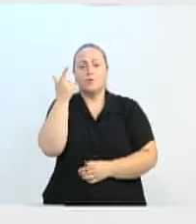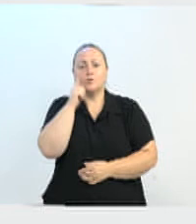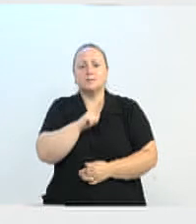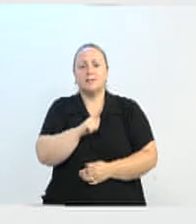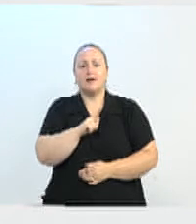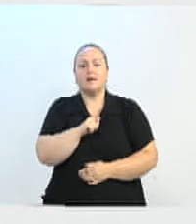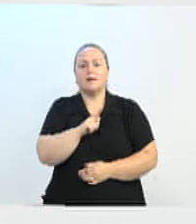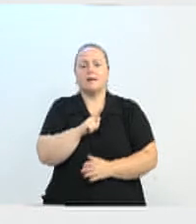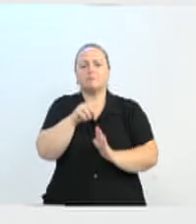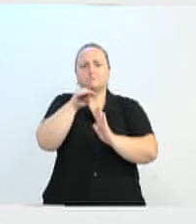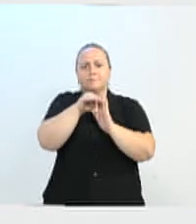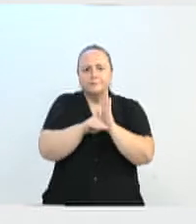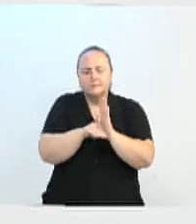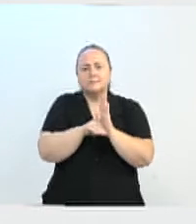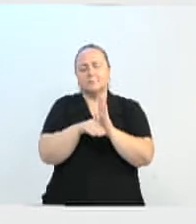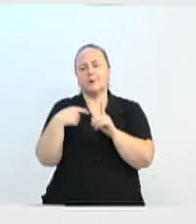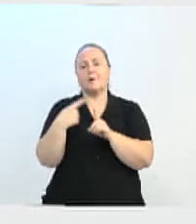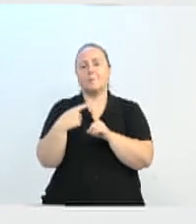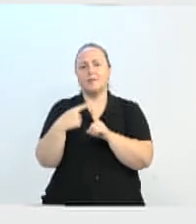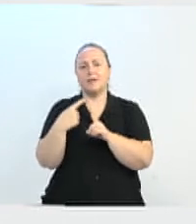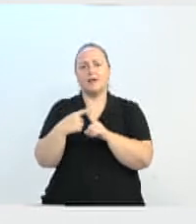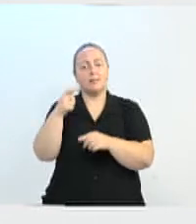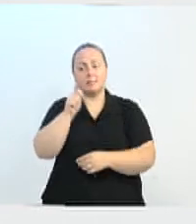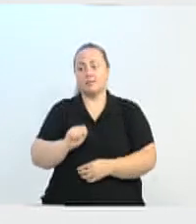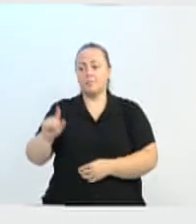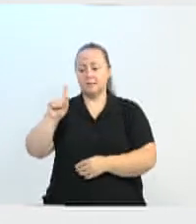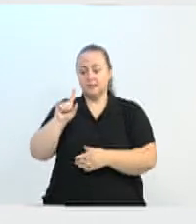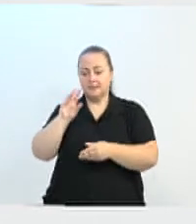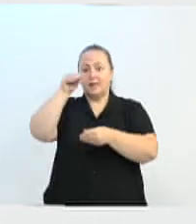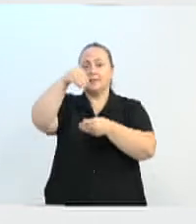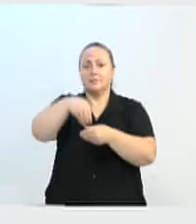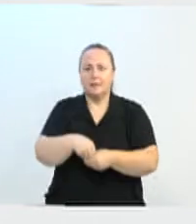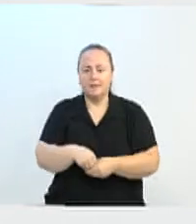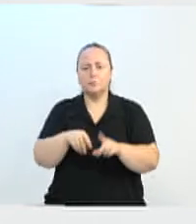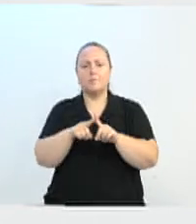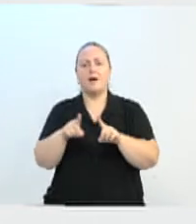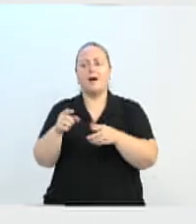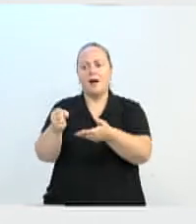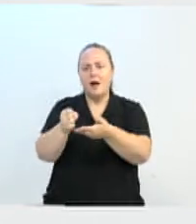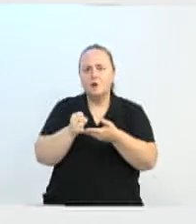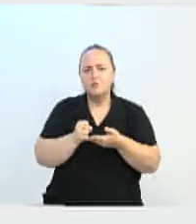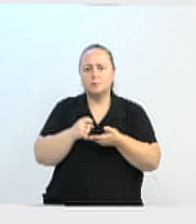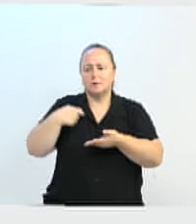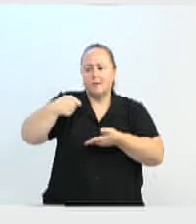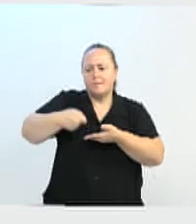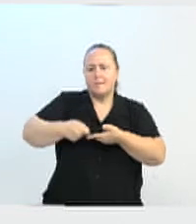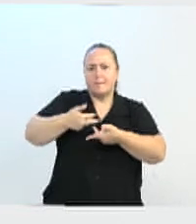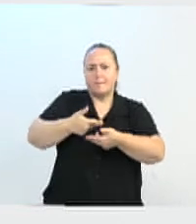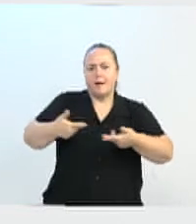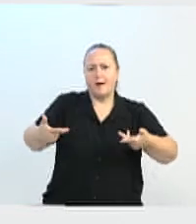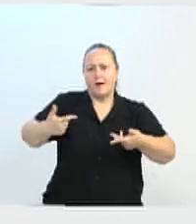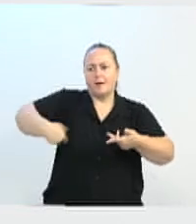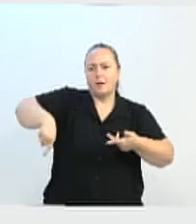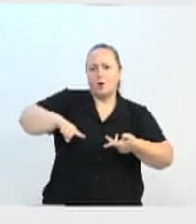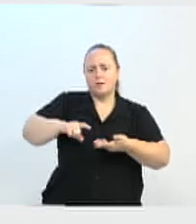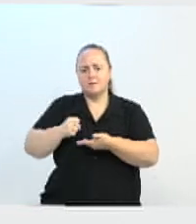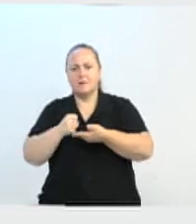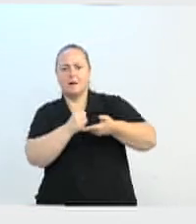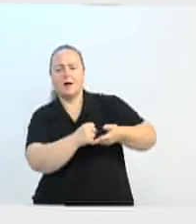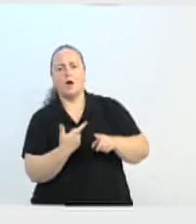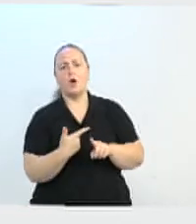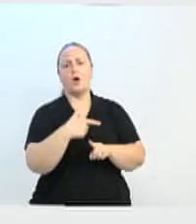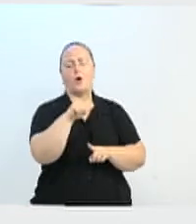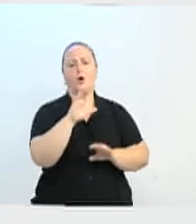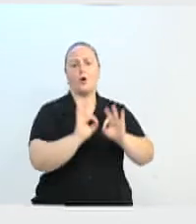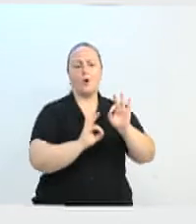precisam estar lá dentro, mas nos ajudam a pagar as contas e permitir que a gente possa ajudar depois outras organizações com valor muito menor do que